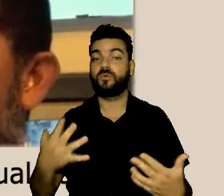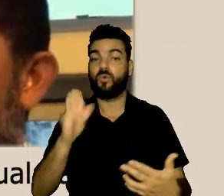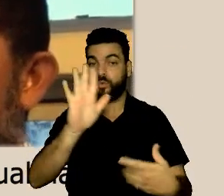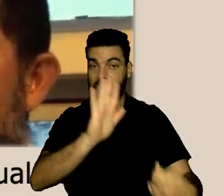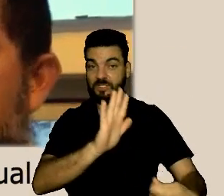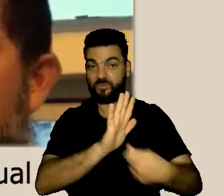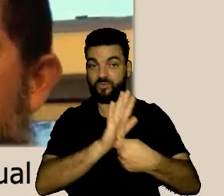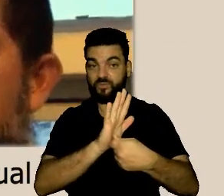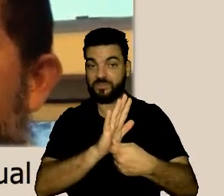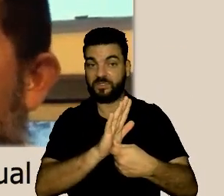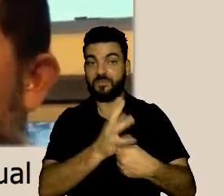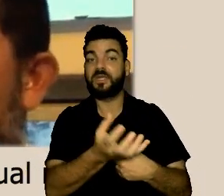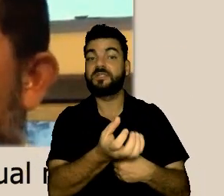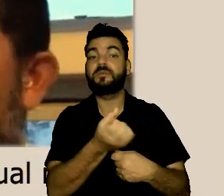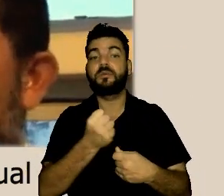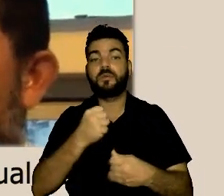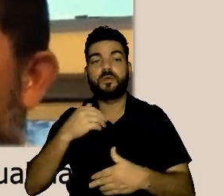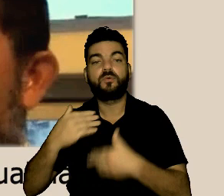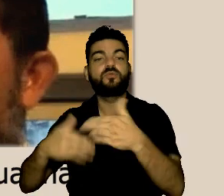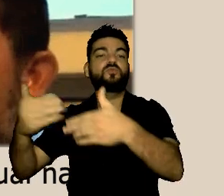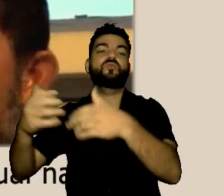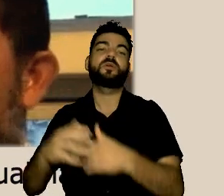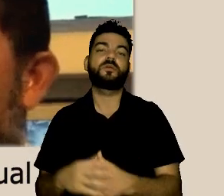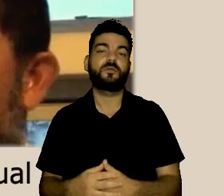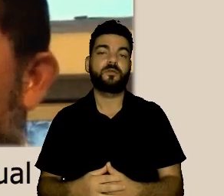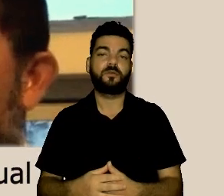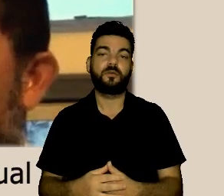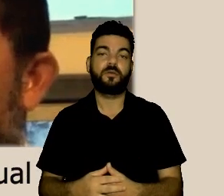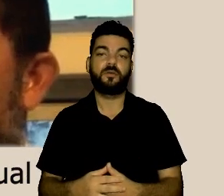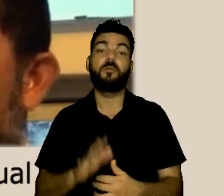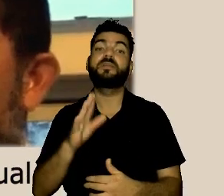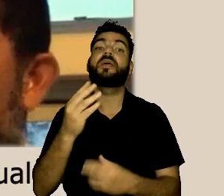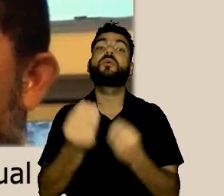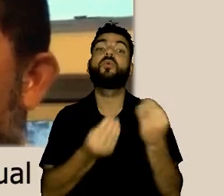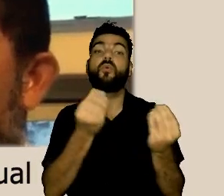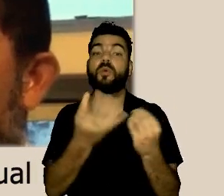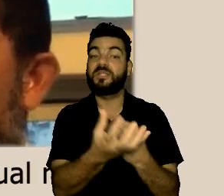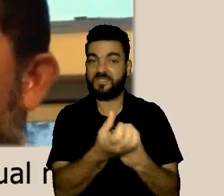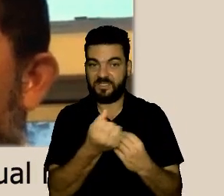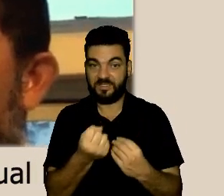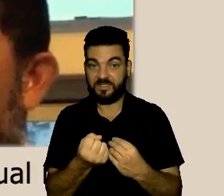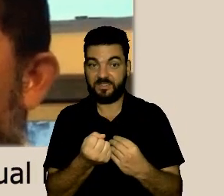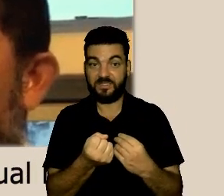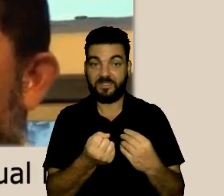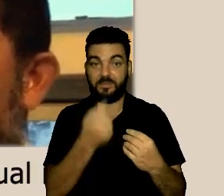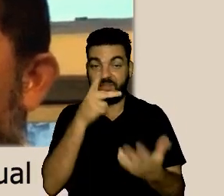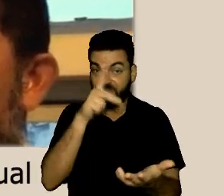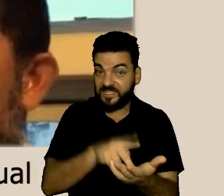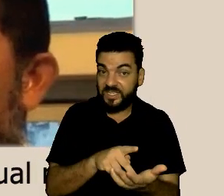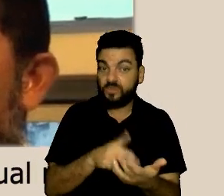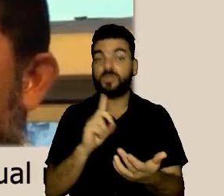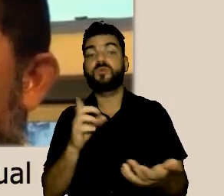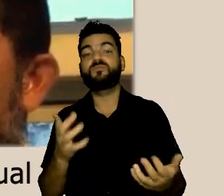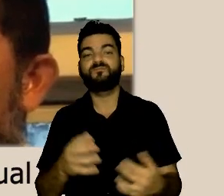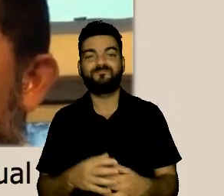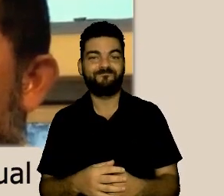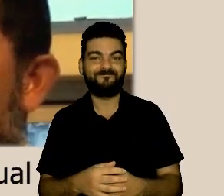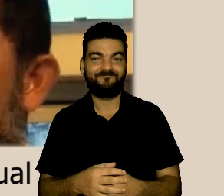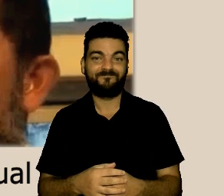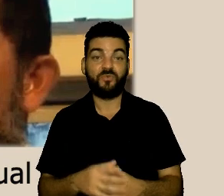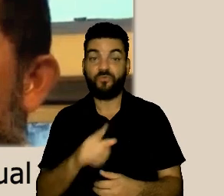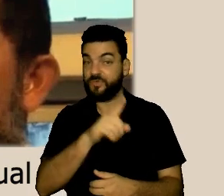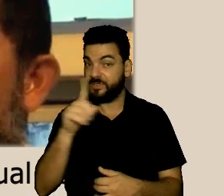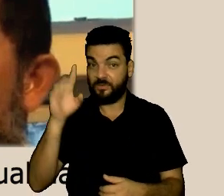CGU que ela usa uma outra terminologia a denúncia está habilitada a prosseguir mas no fundo são as